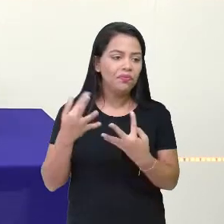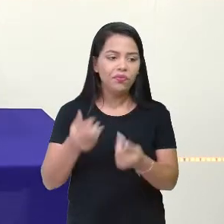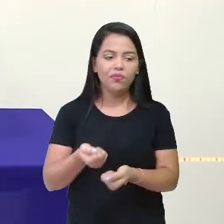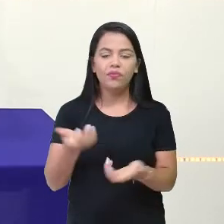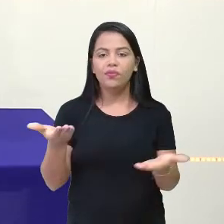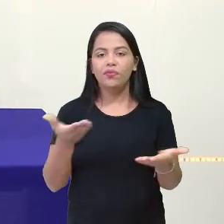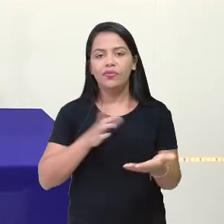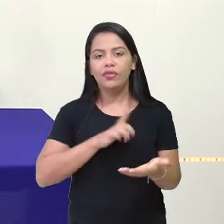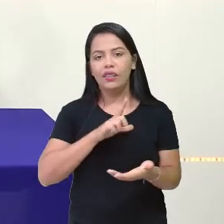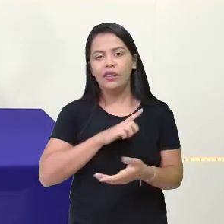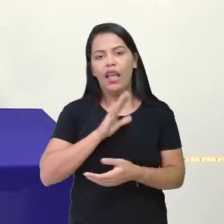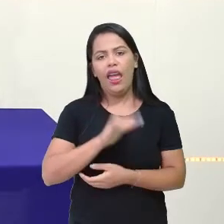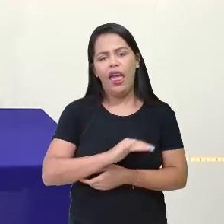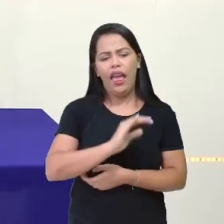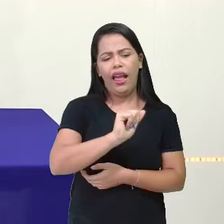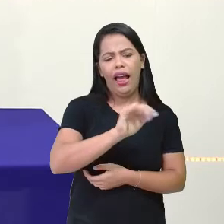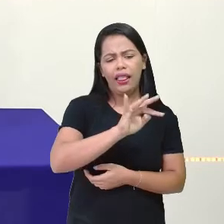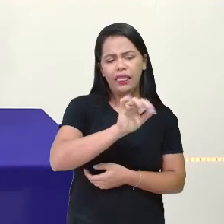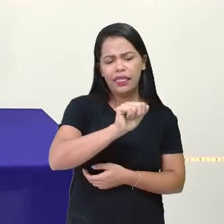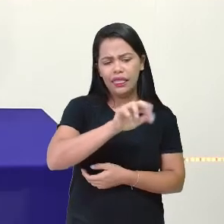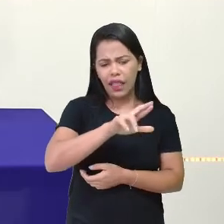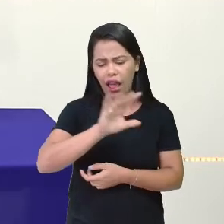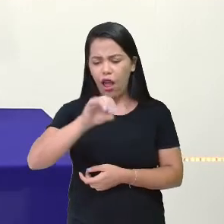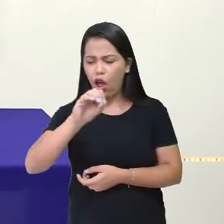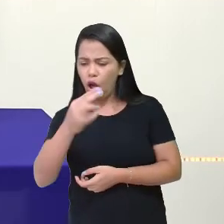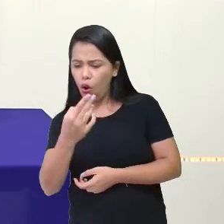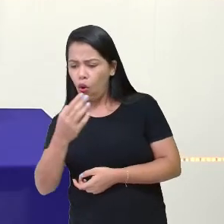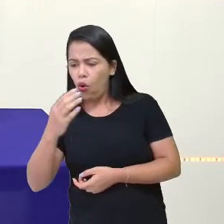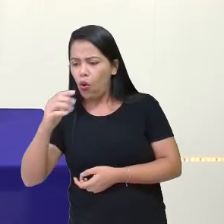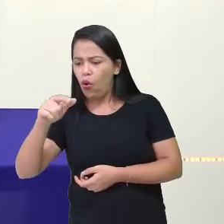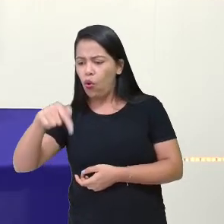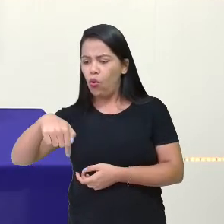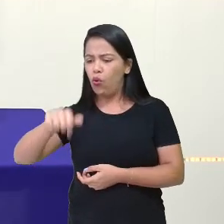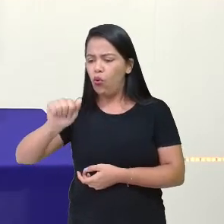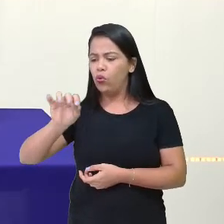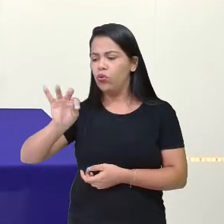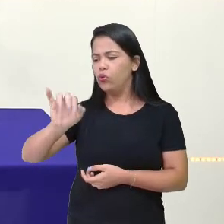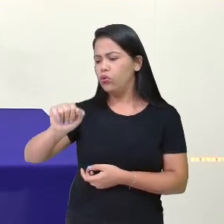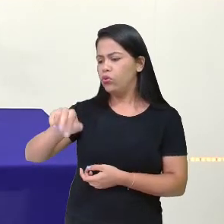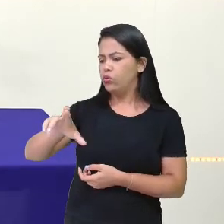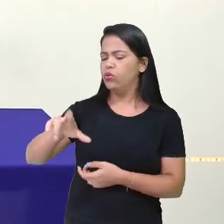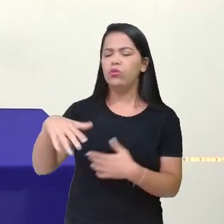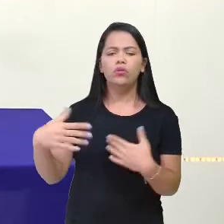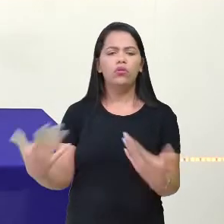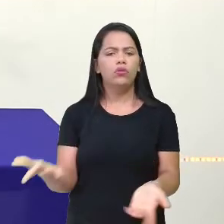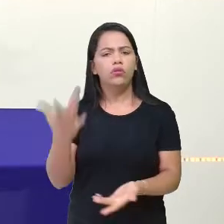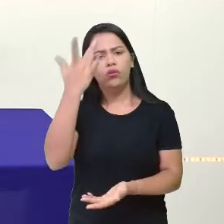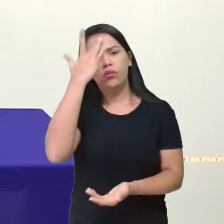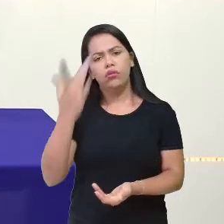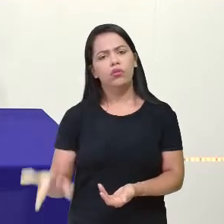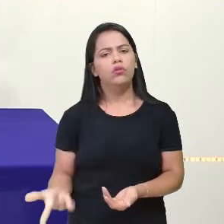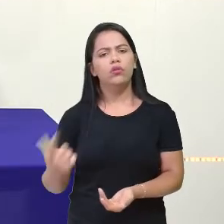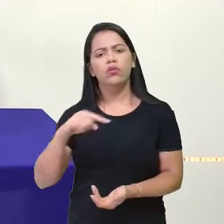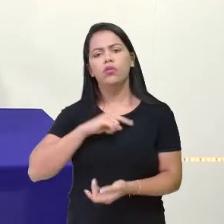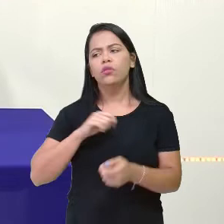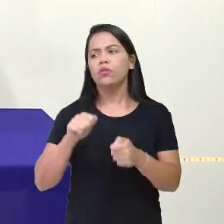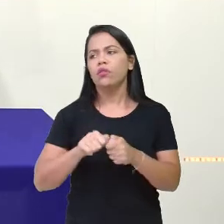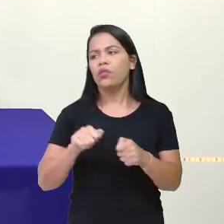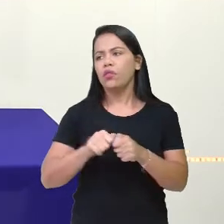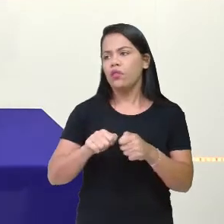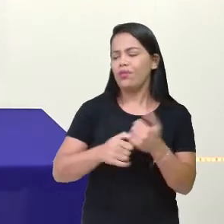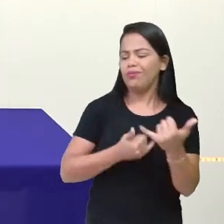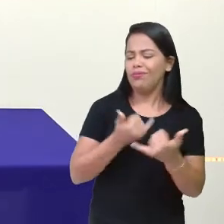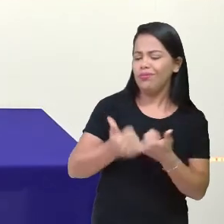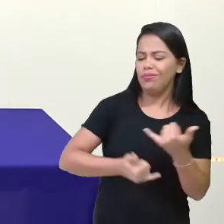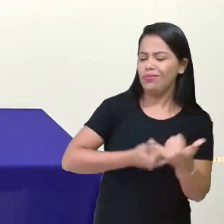hoje. Catar com C ou Catar com Q? Né? Dá até uma brincadeira. Catar com C ou